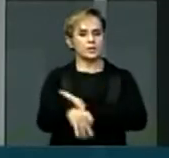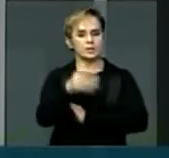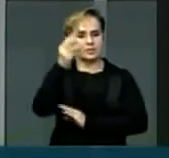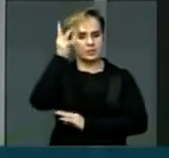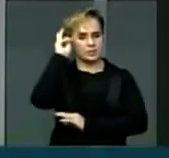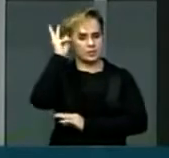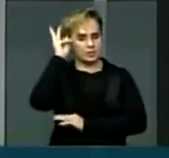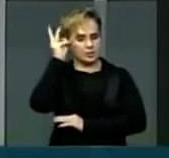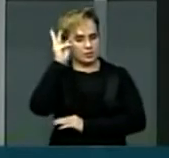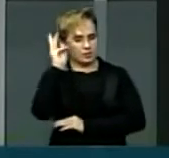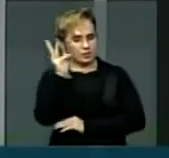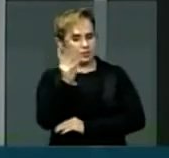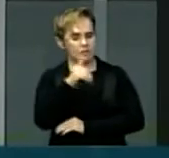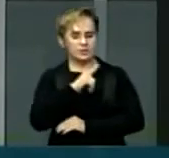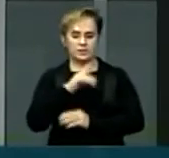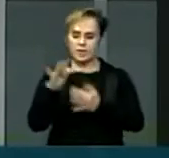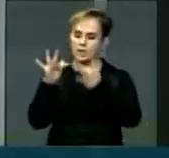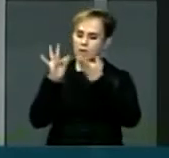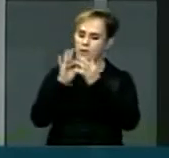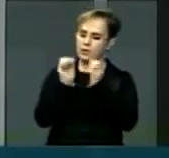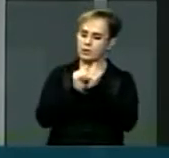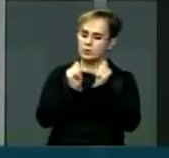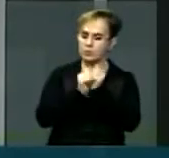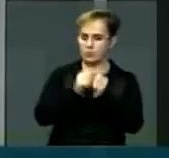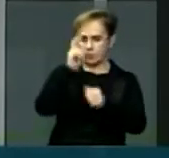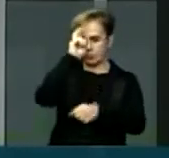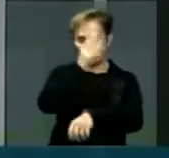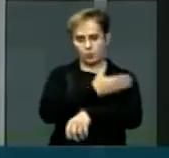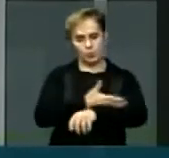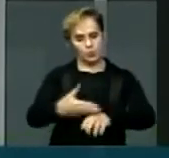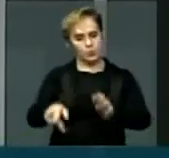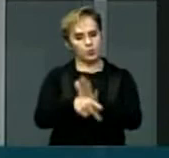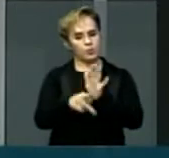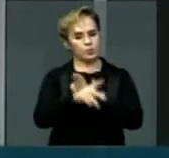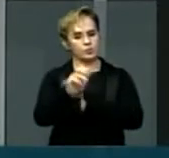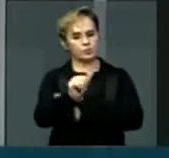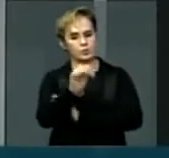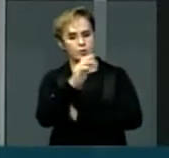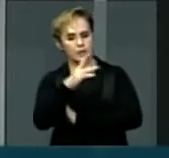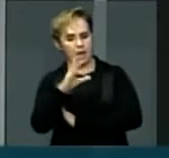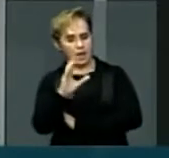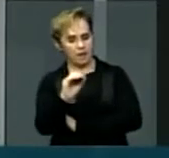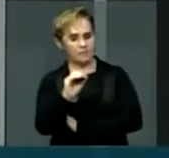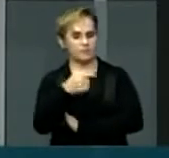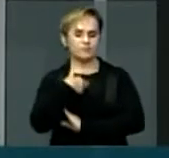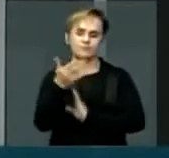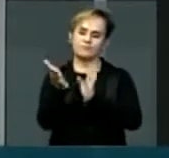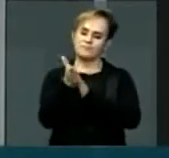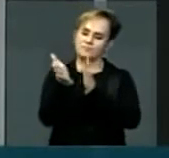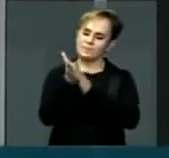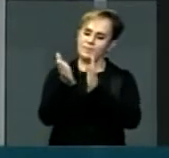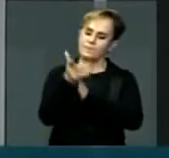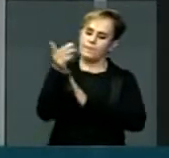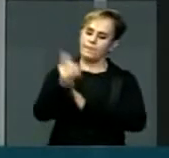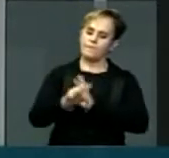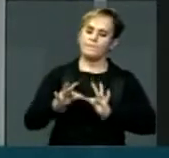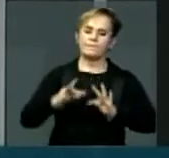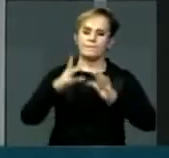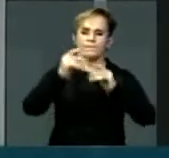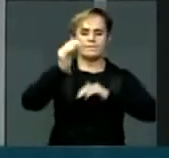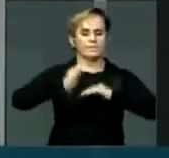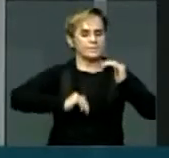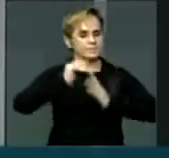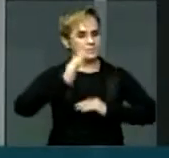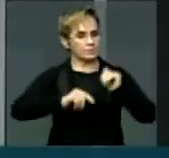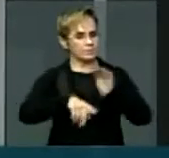tudo a ver com a cultura afro. Portanto, eu quero parabenizar mais uma vez todos os profissionais